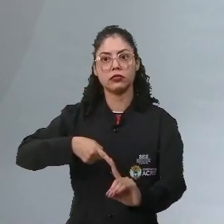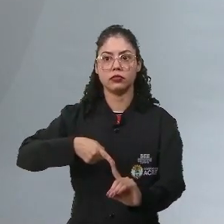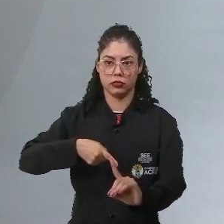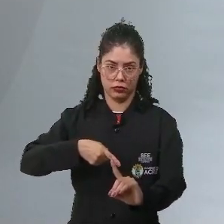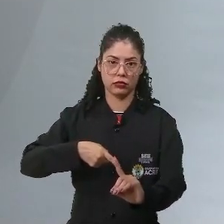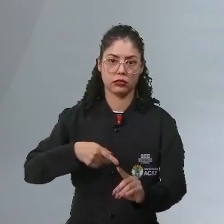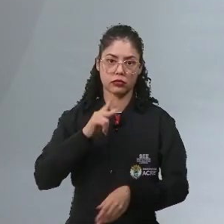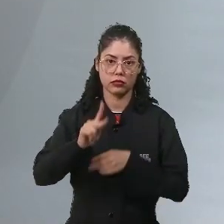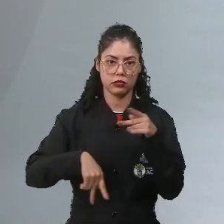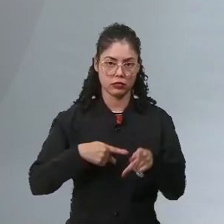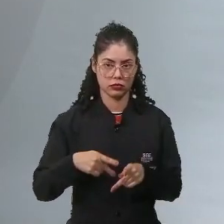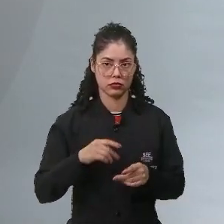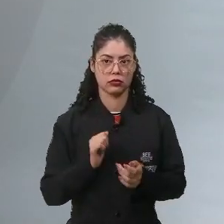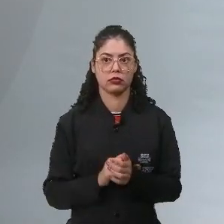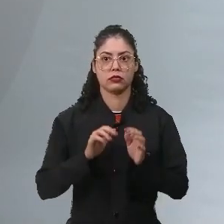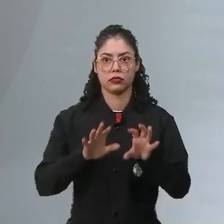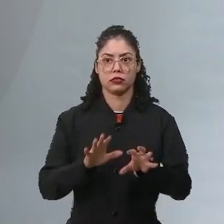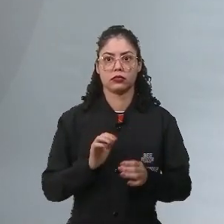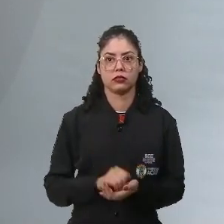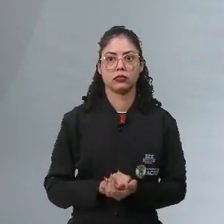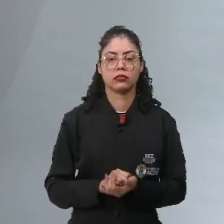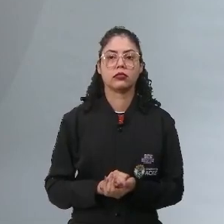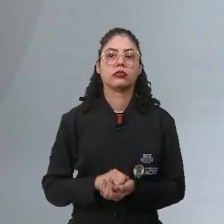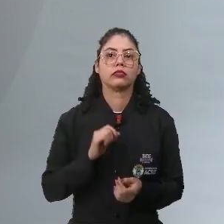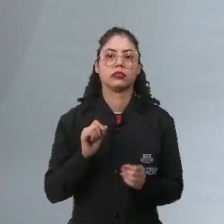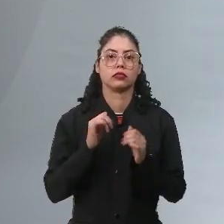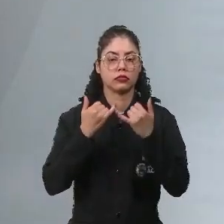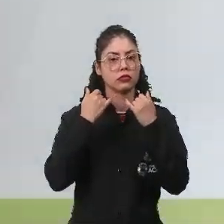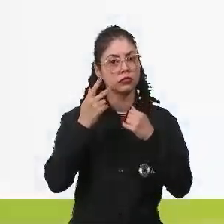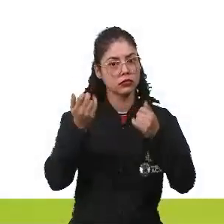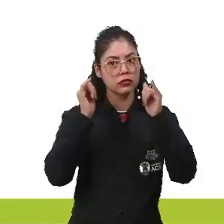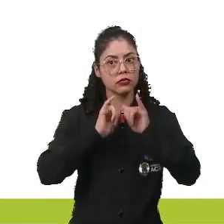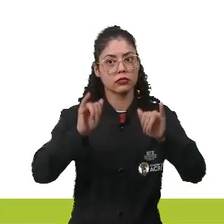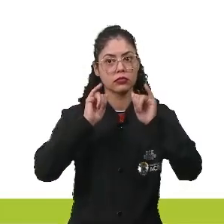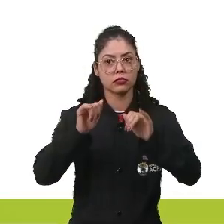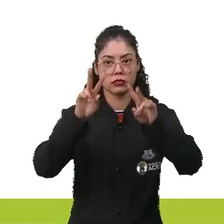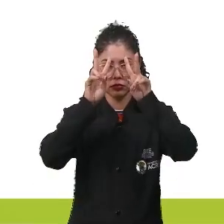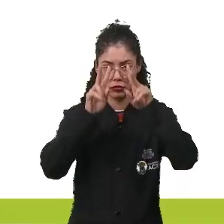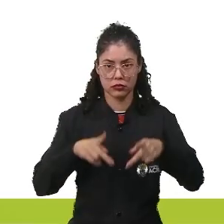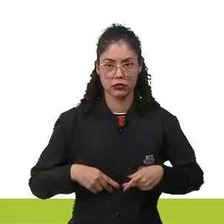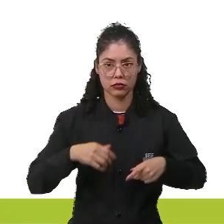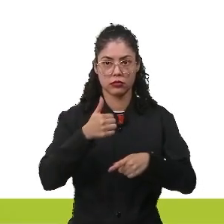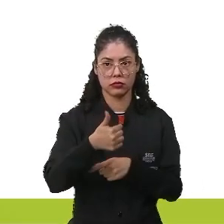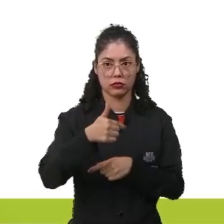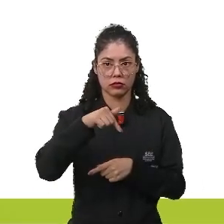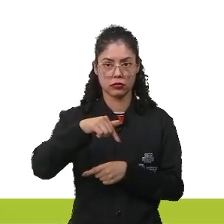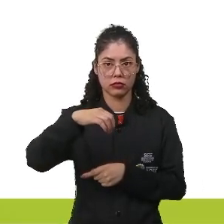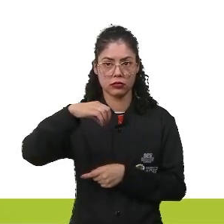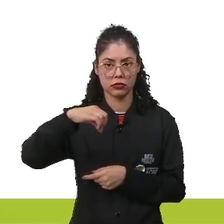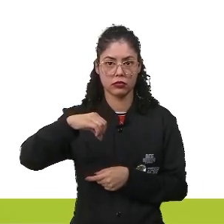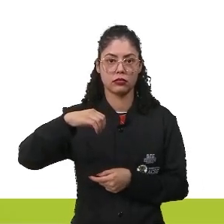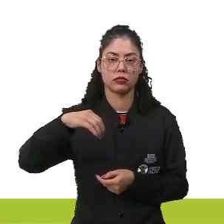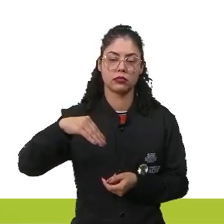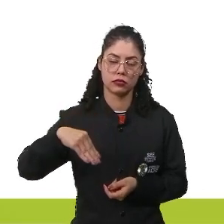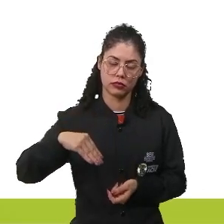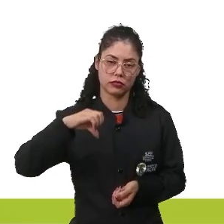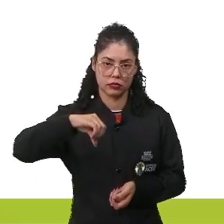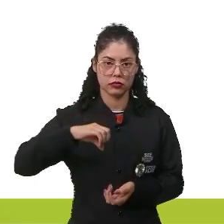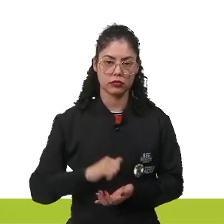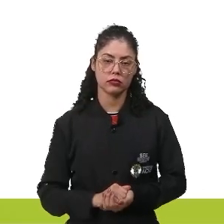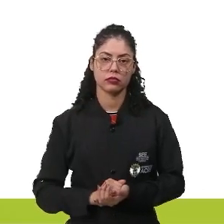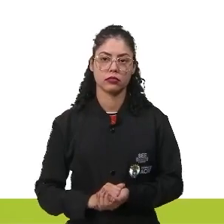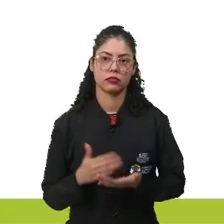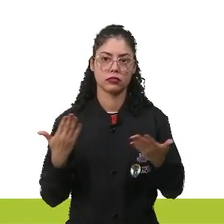absolutista. Sendo assim, eles instauram a Declaração dos Direitos do Homem e do Cidadão em 1789, lá no início mesmo da Revolução